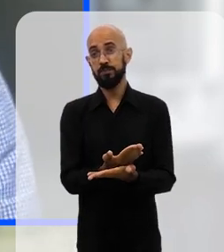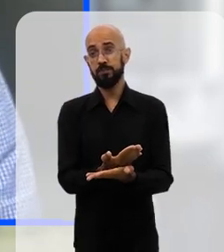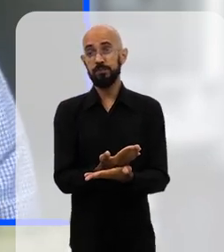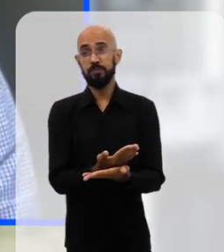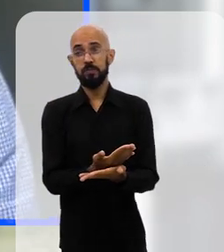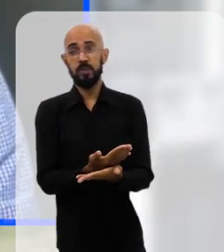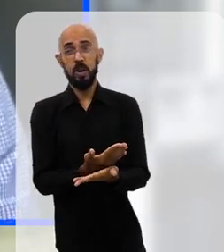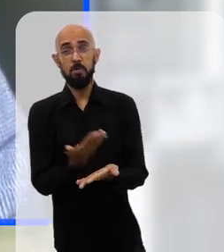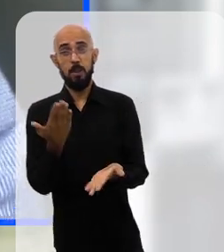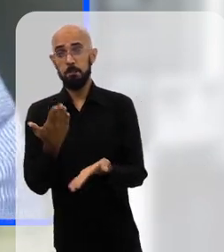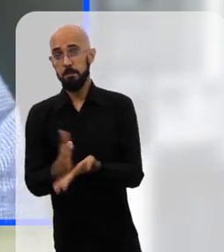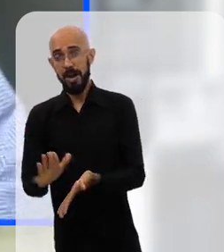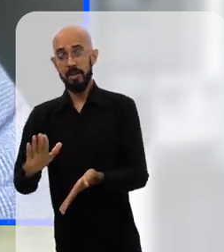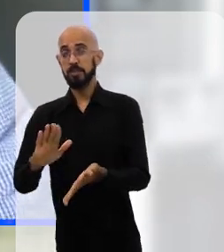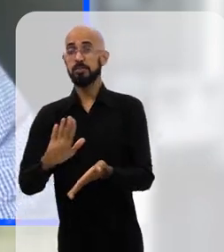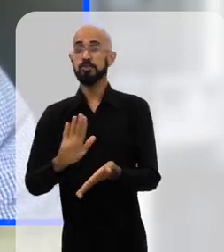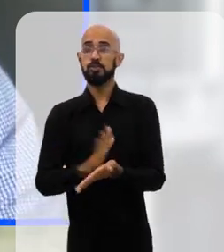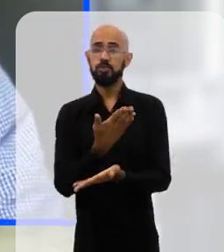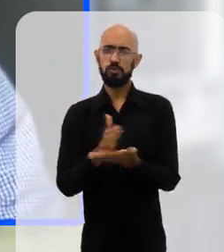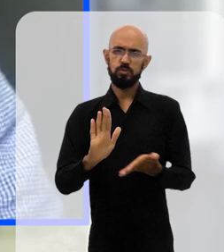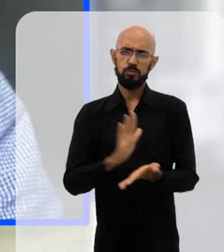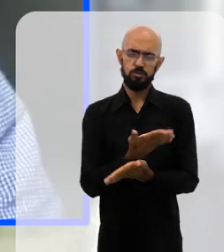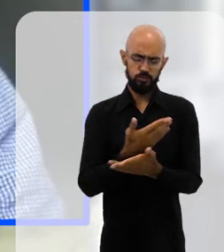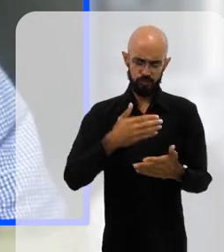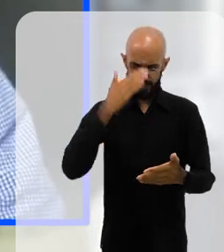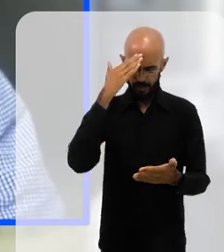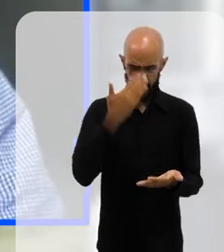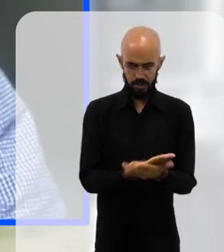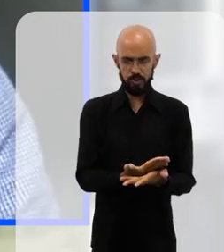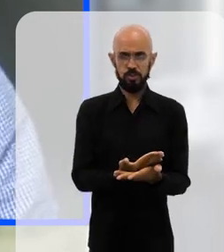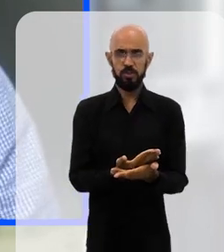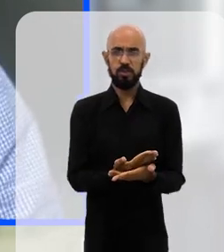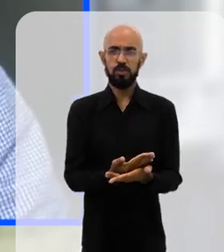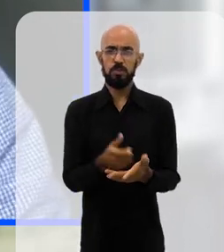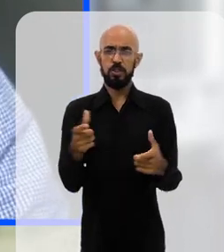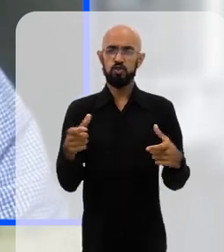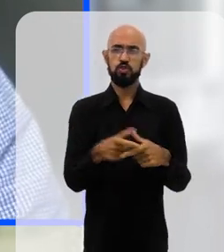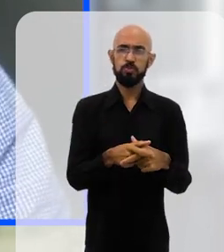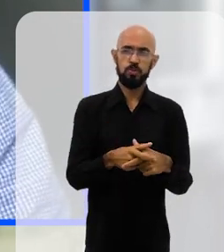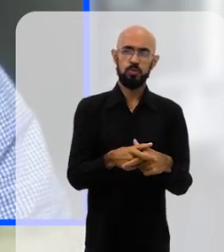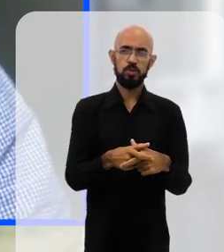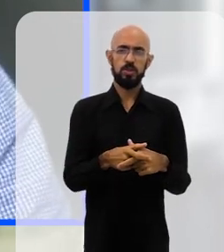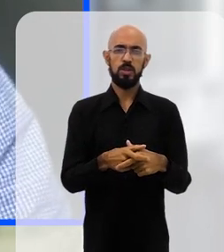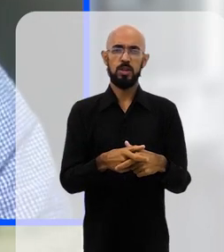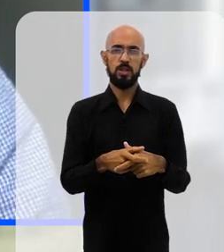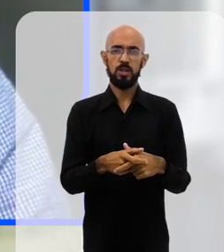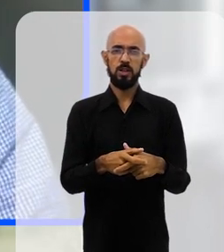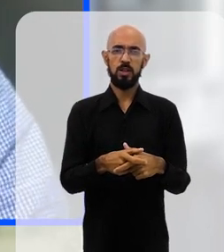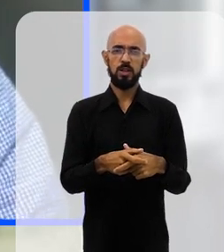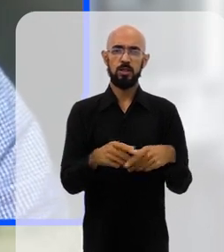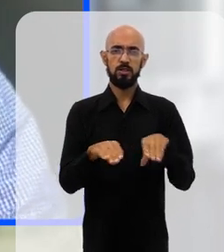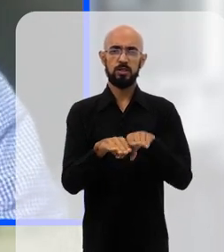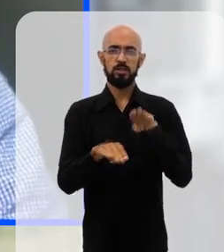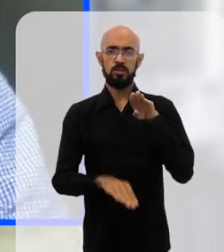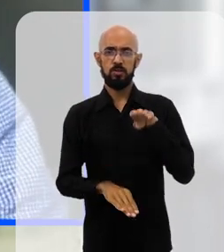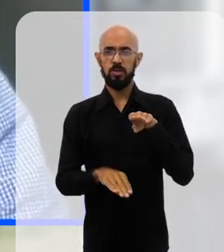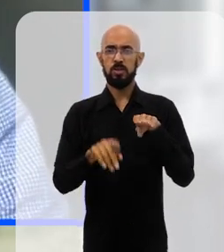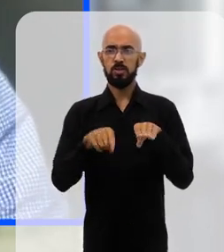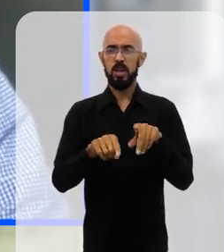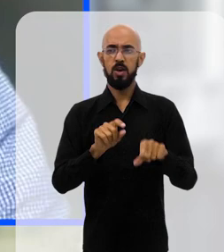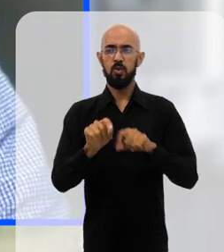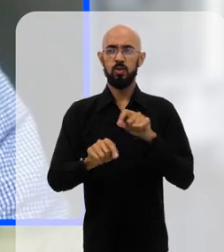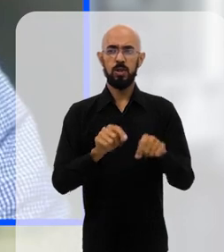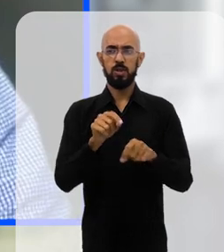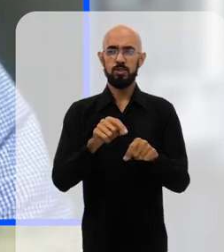a gente conseguiria ter essas políticas públicas fortes para reduzir desigualdades, você bem disse antes,